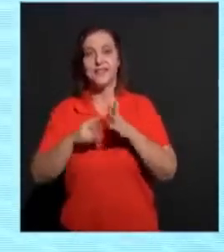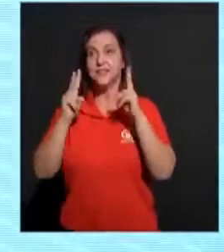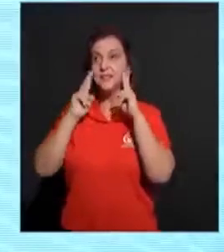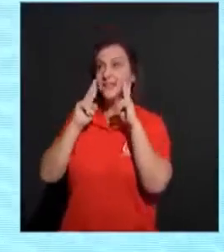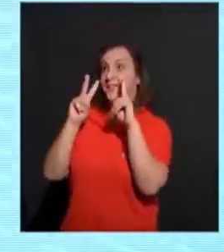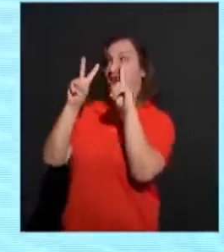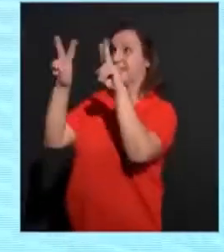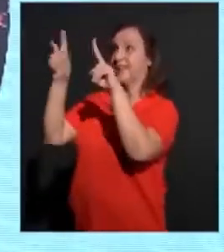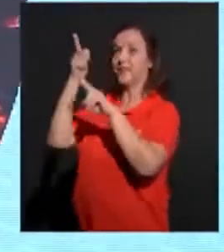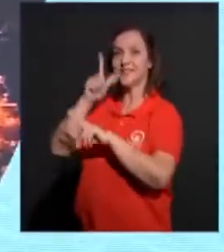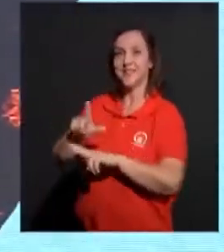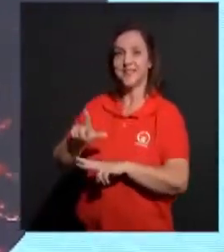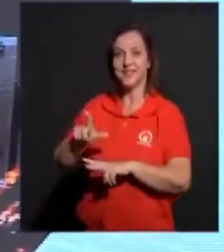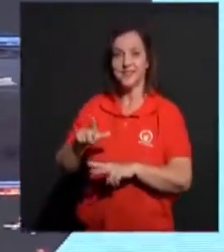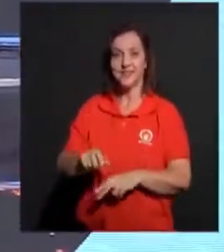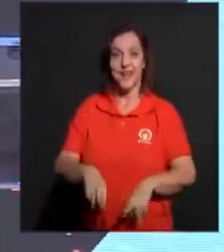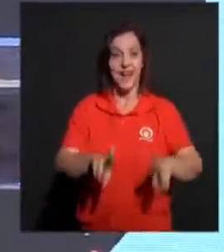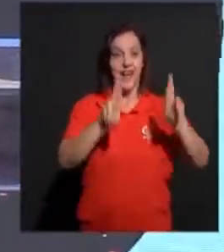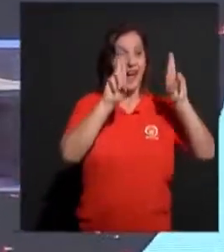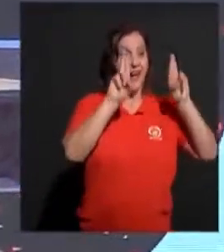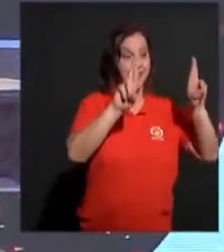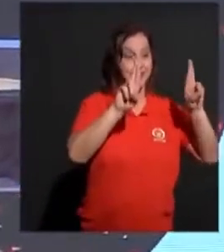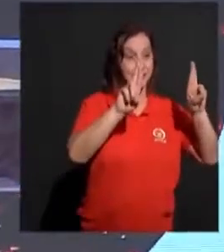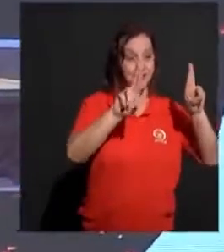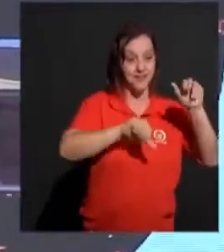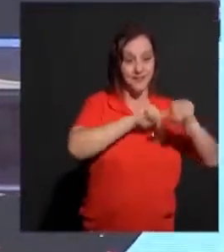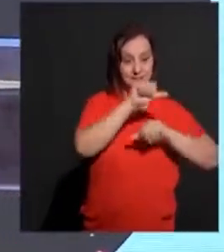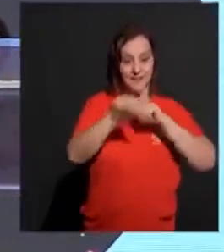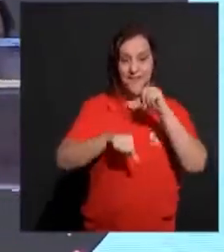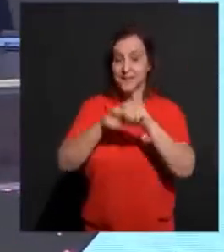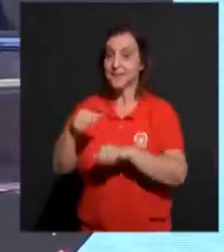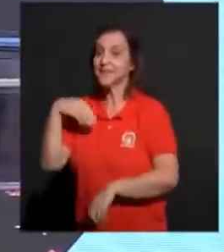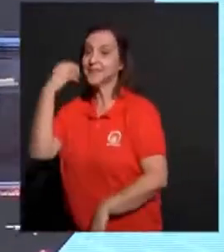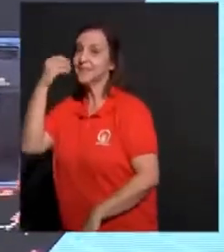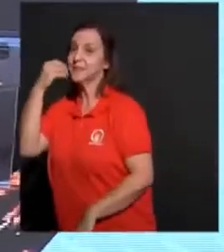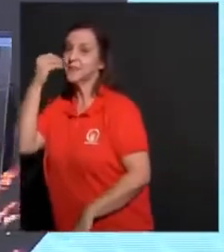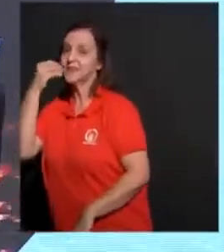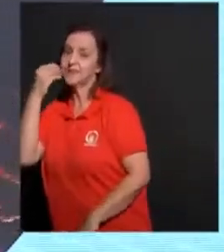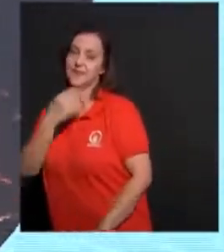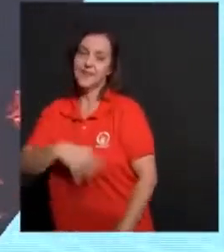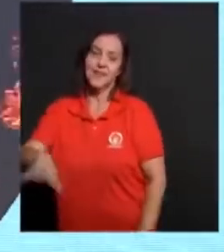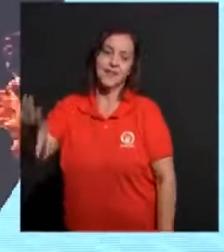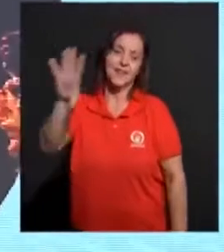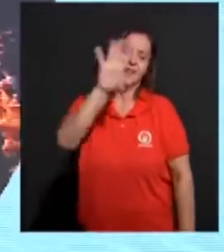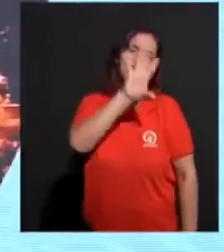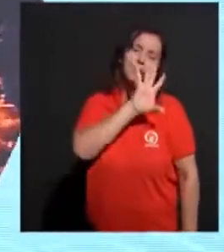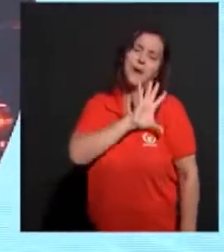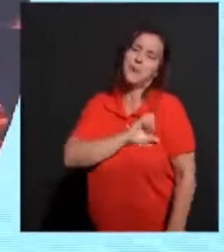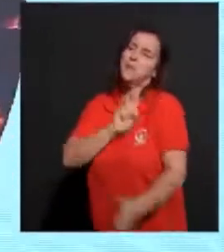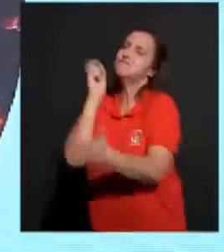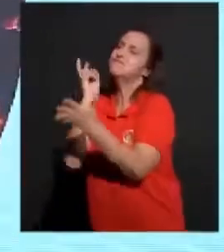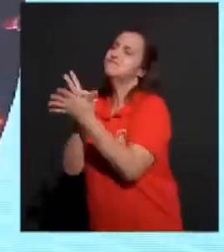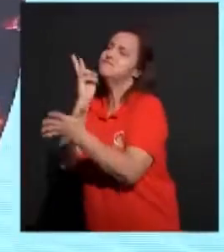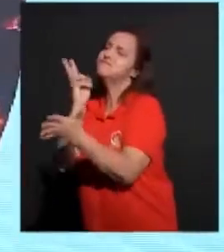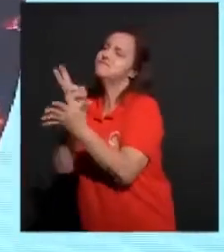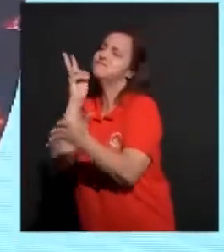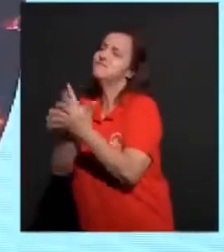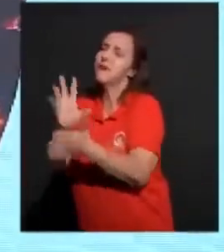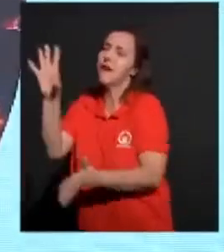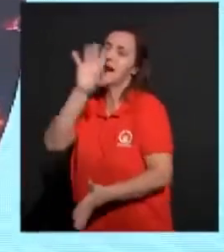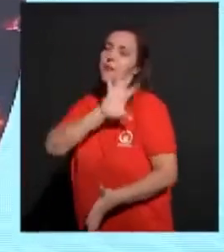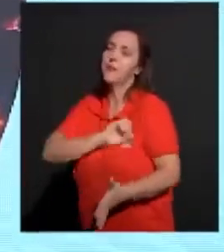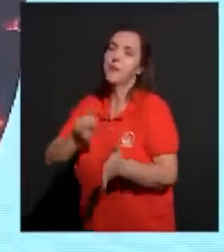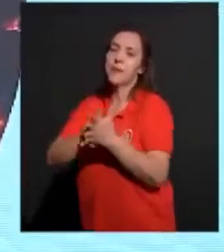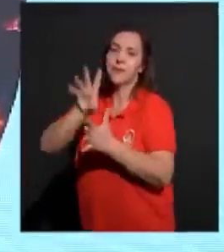esperança, ela vai se transformar em uma experiência. E o amor irá permanecer. Porque o amor é o nosso Deus.